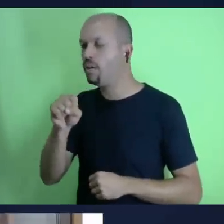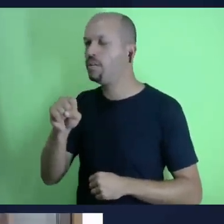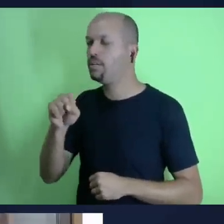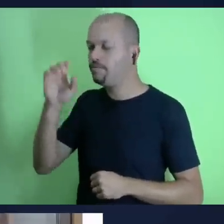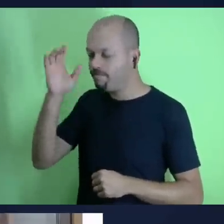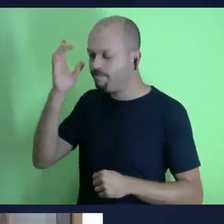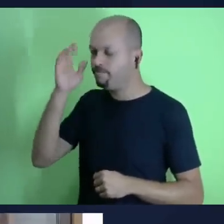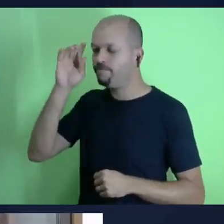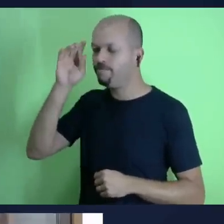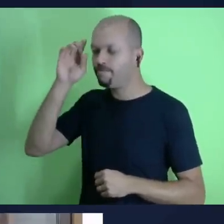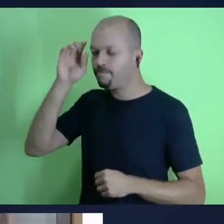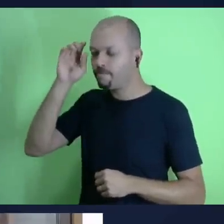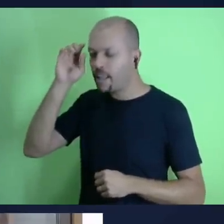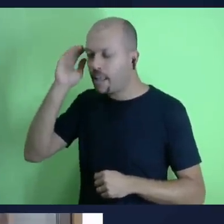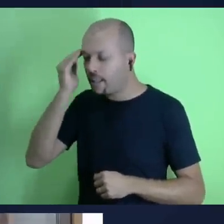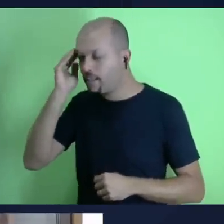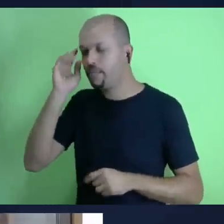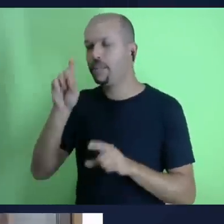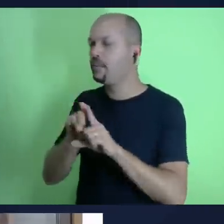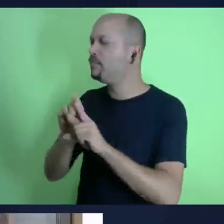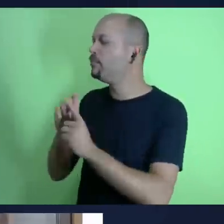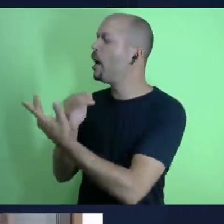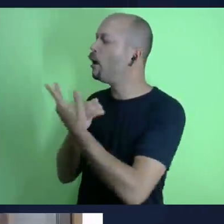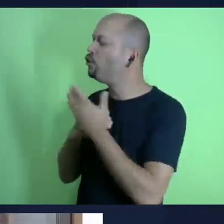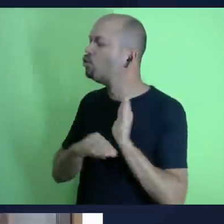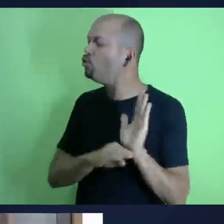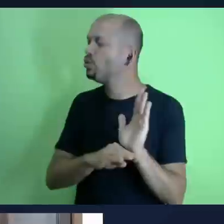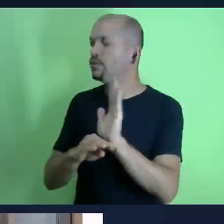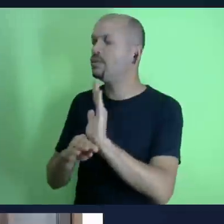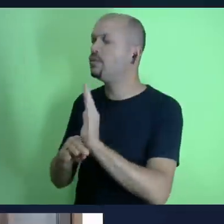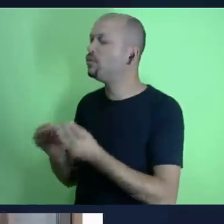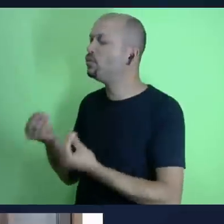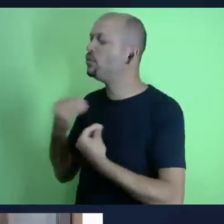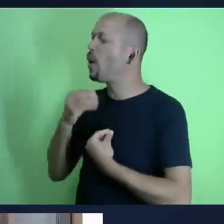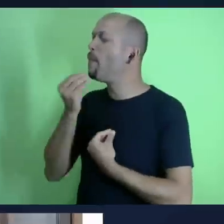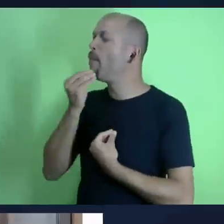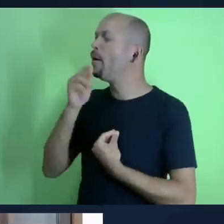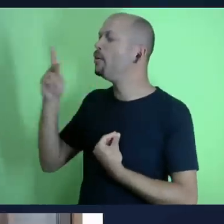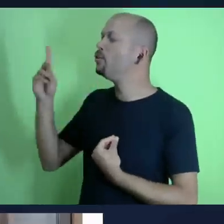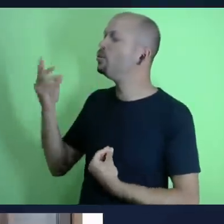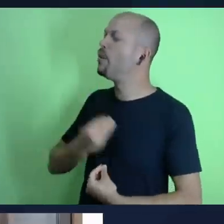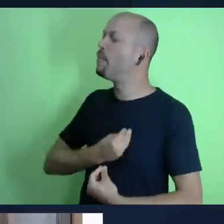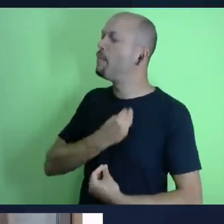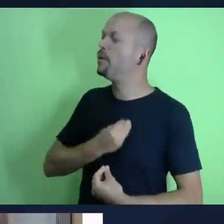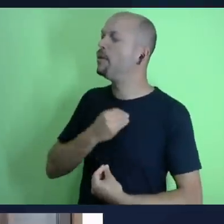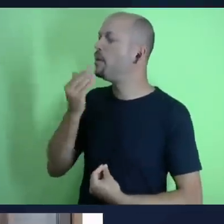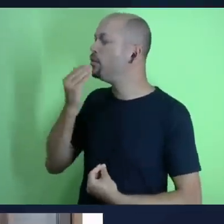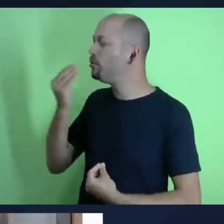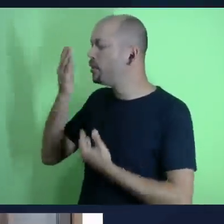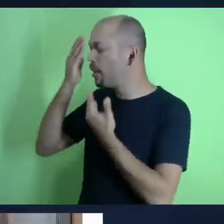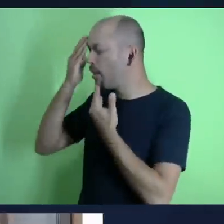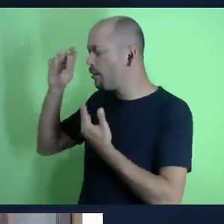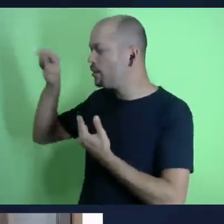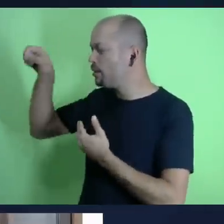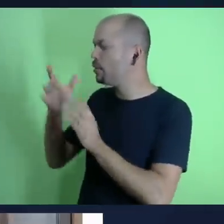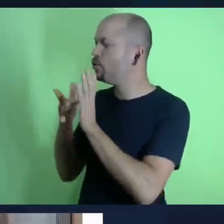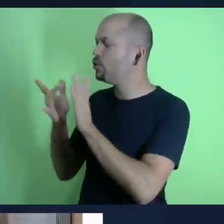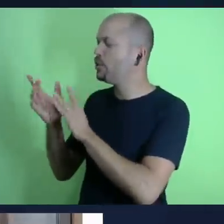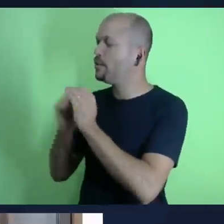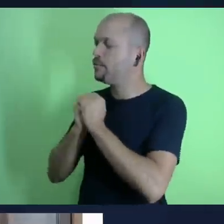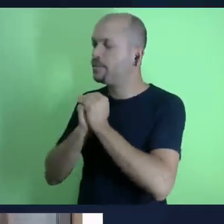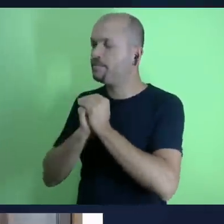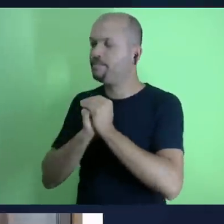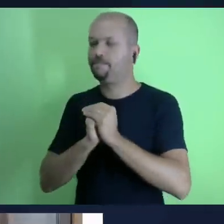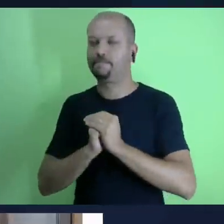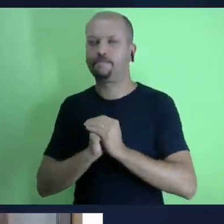amém um grande abraço a você e nos vemos então na semana que vem para a lição número 2